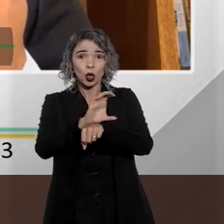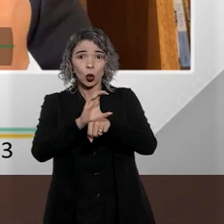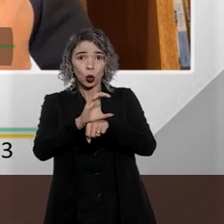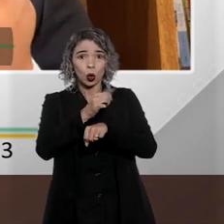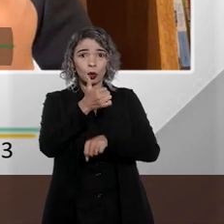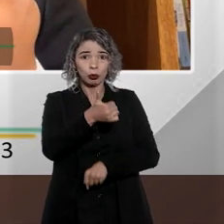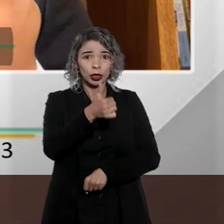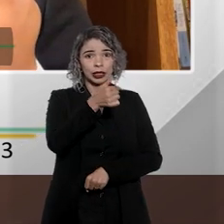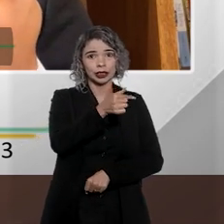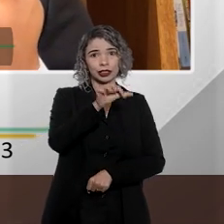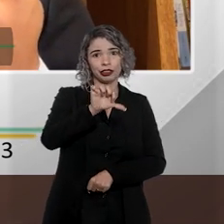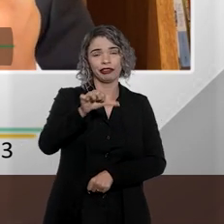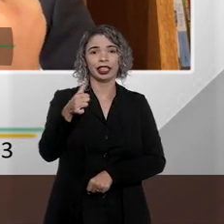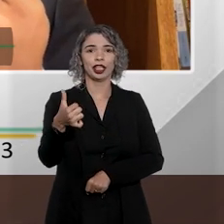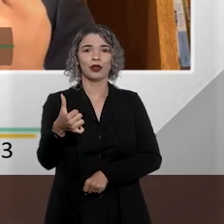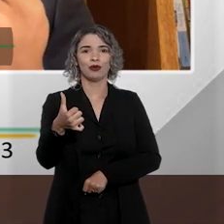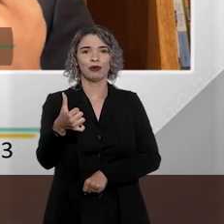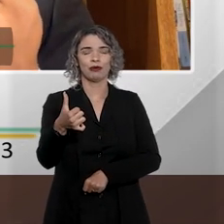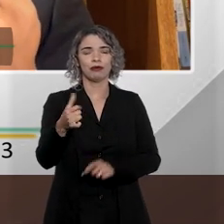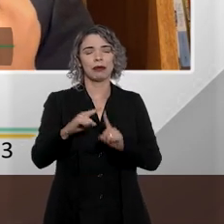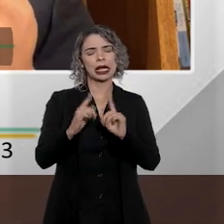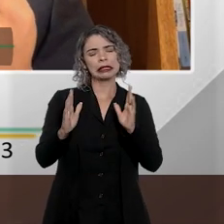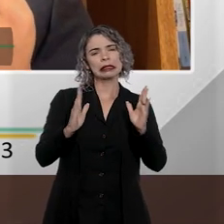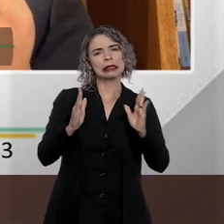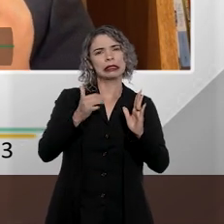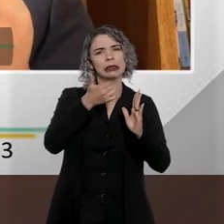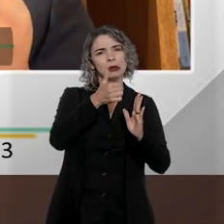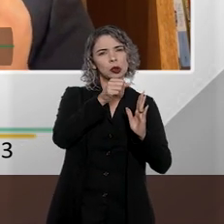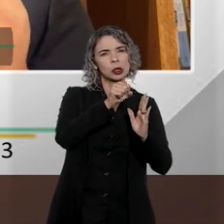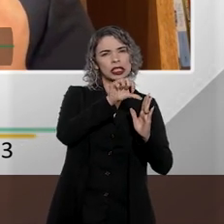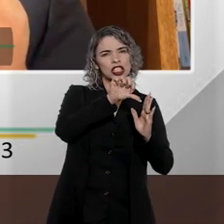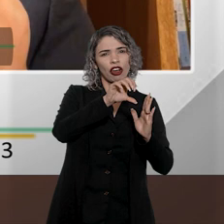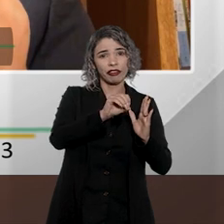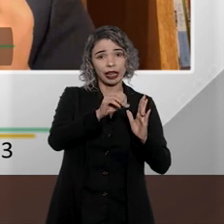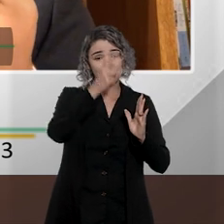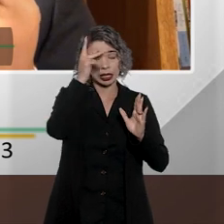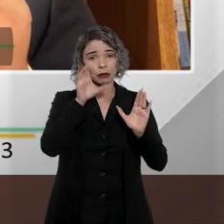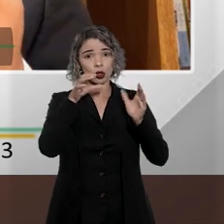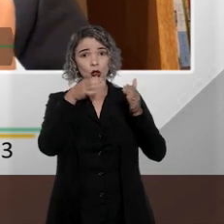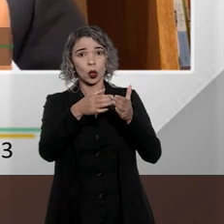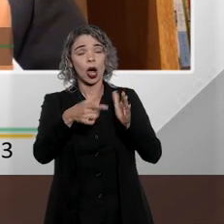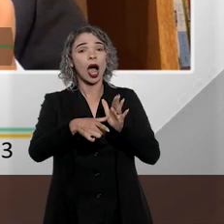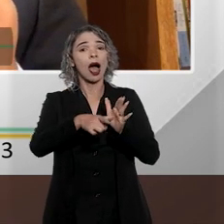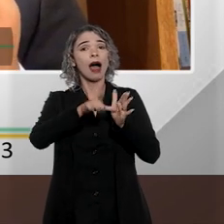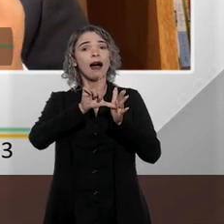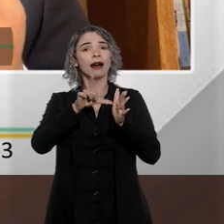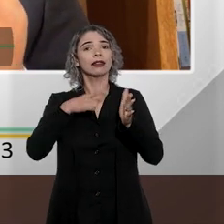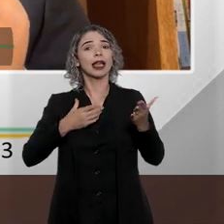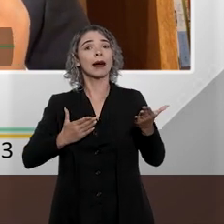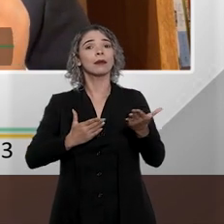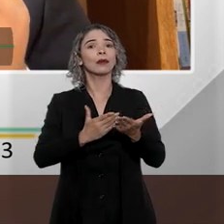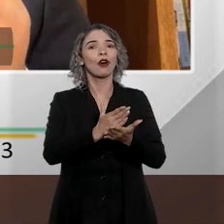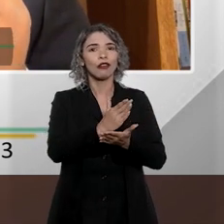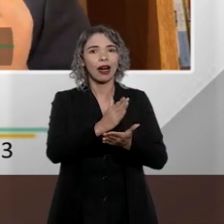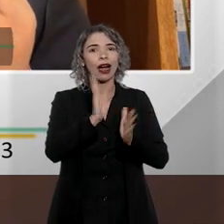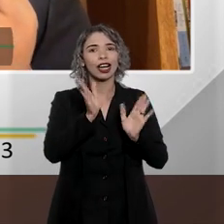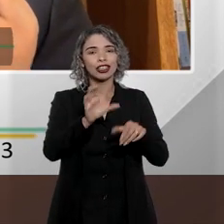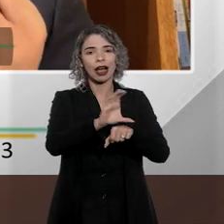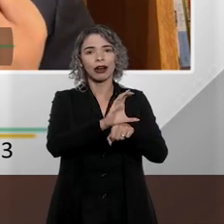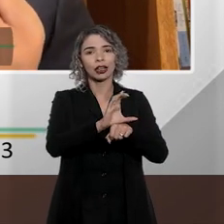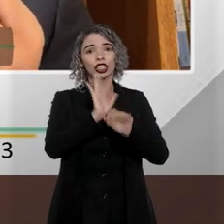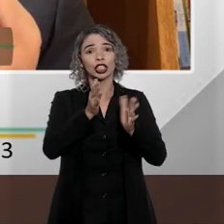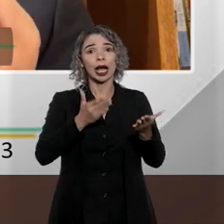Republicana é 1891. Nesse meio tempo, em 1890, os republicanos, antes mesmo de aprovarem a